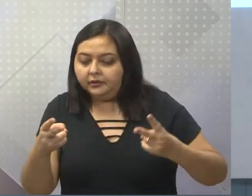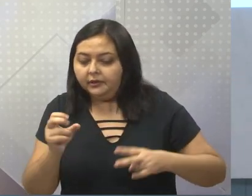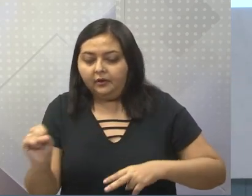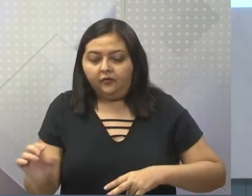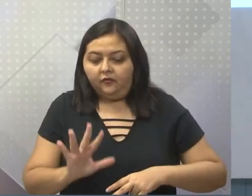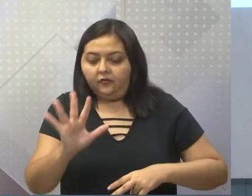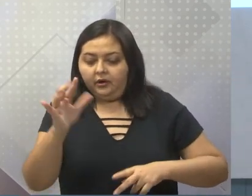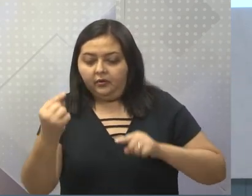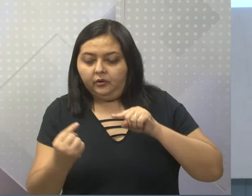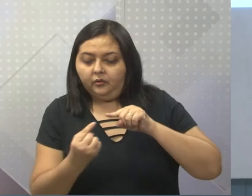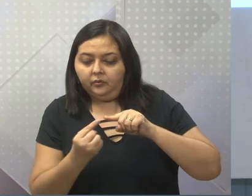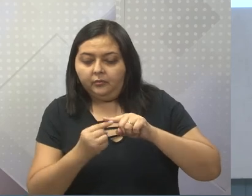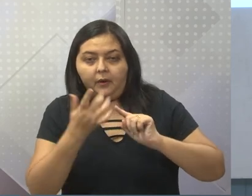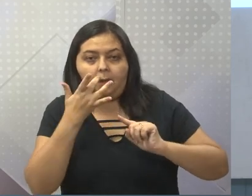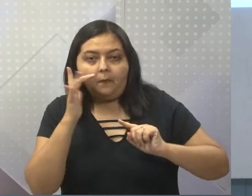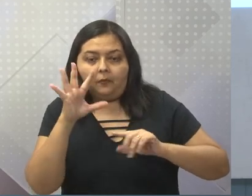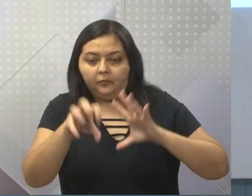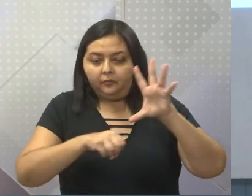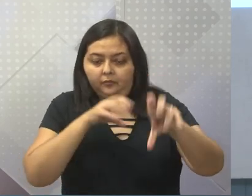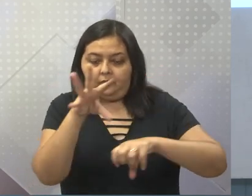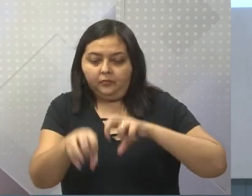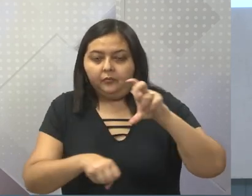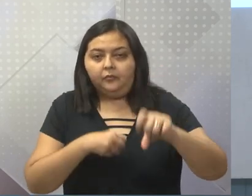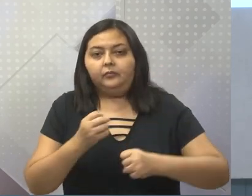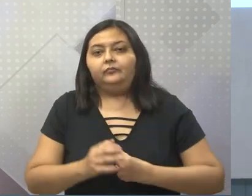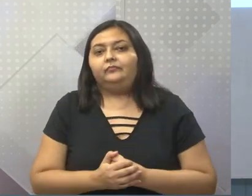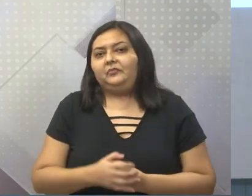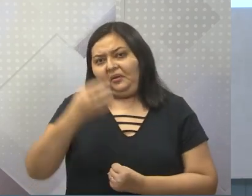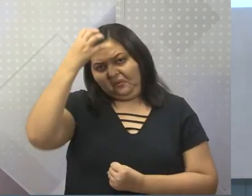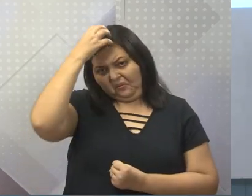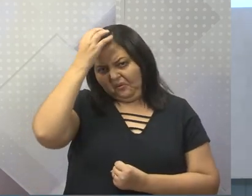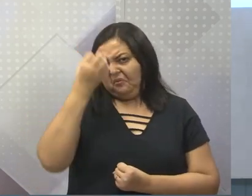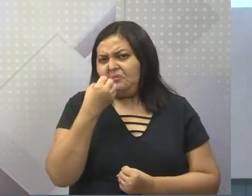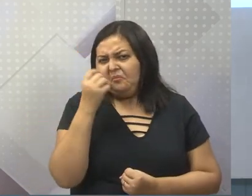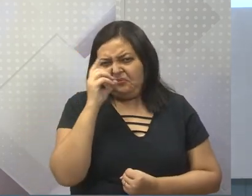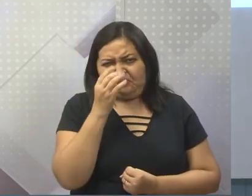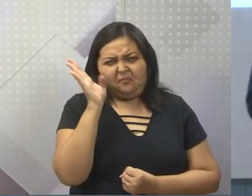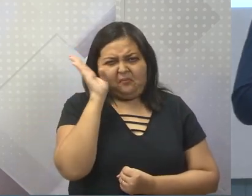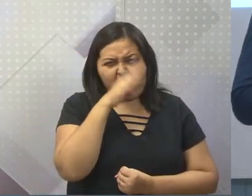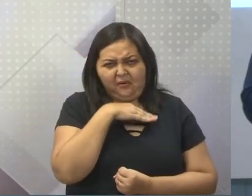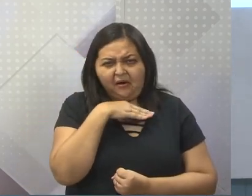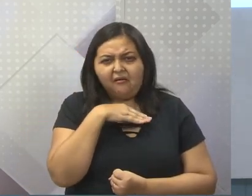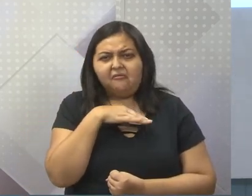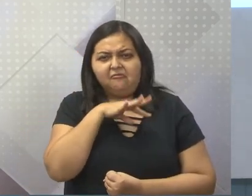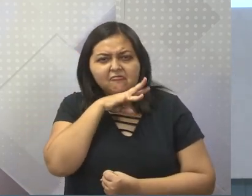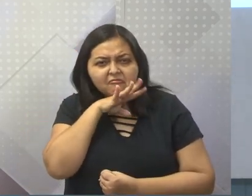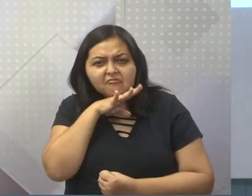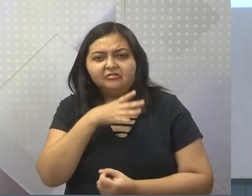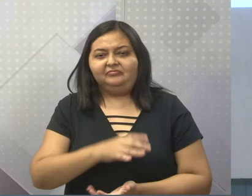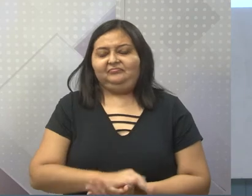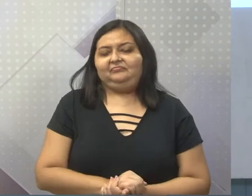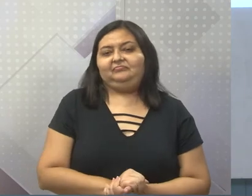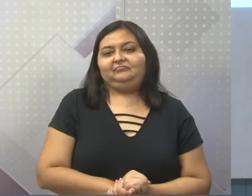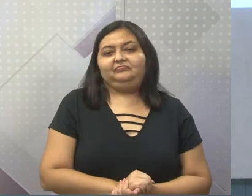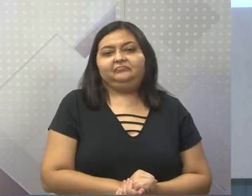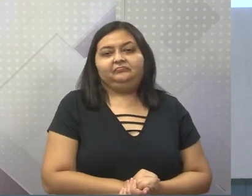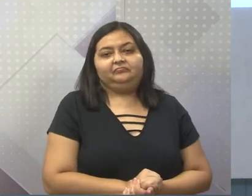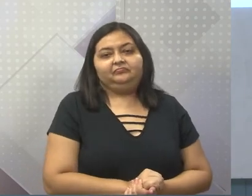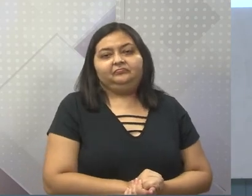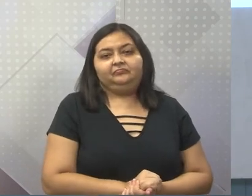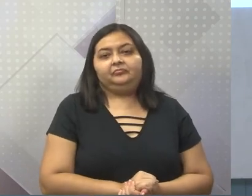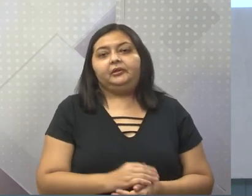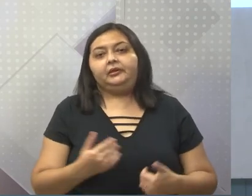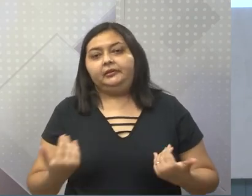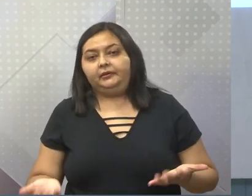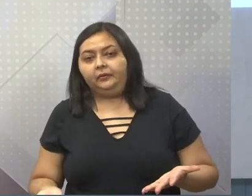completar, né? Olha só como o rei era tão bonzinho naquela época, né? Então, era basicamente